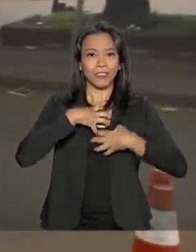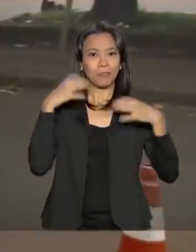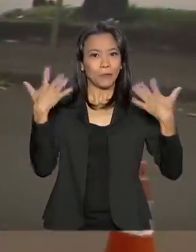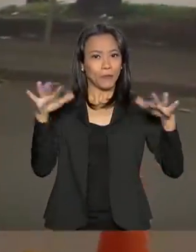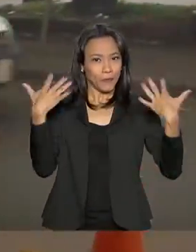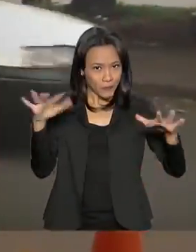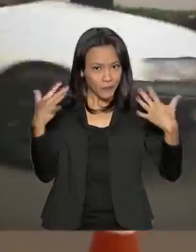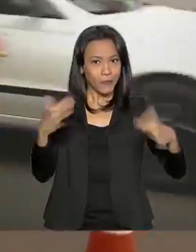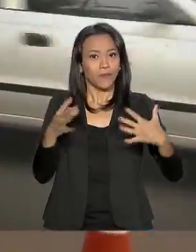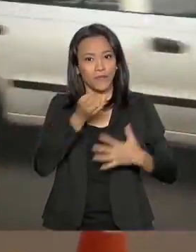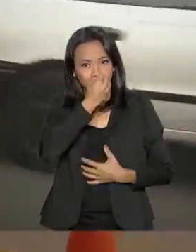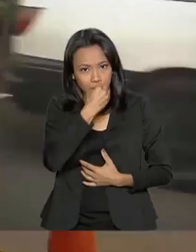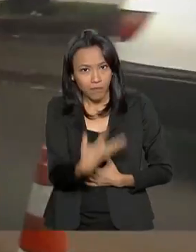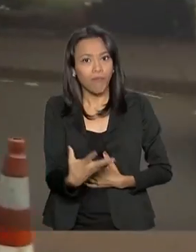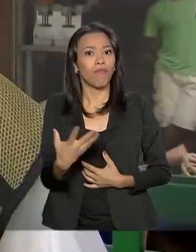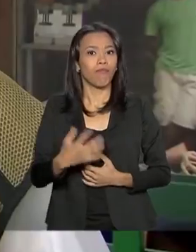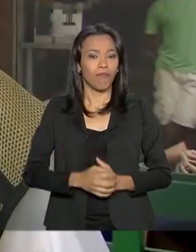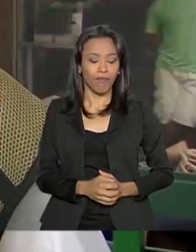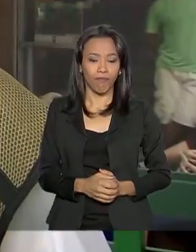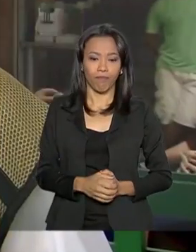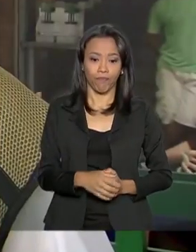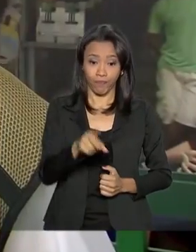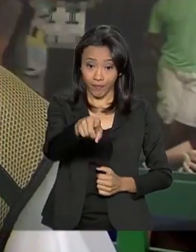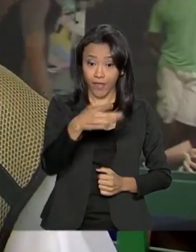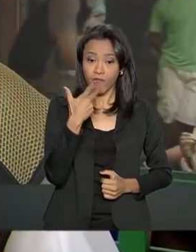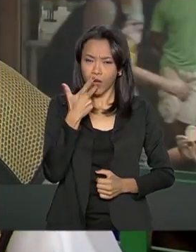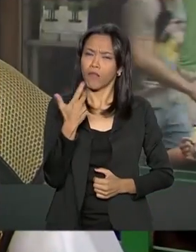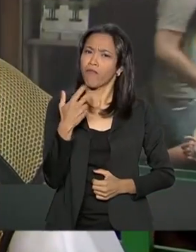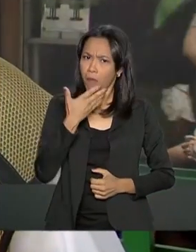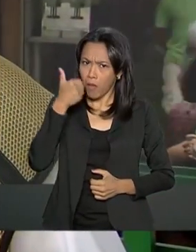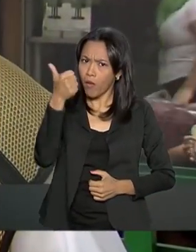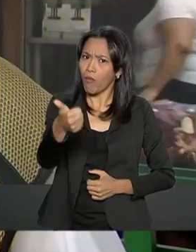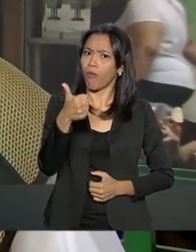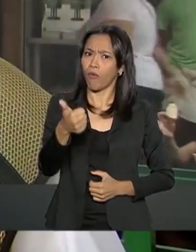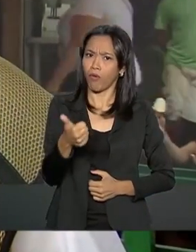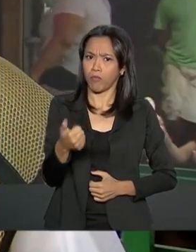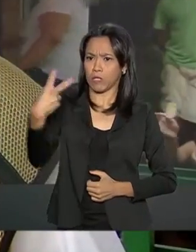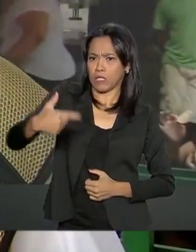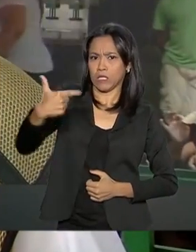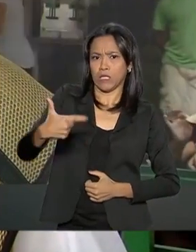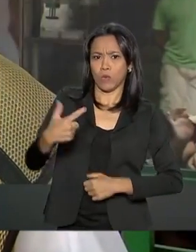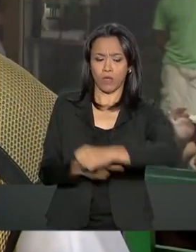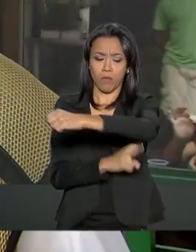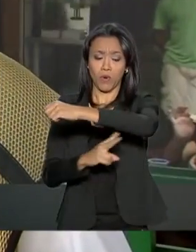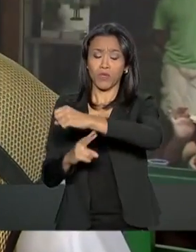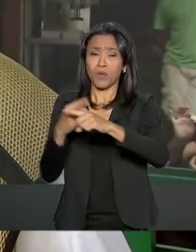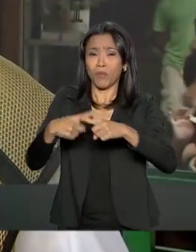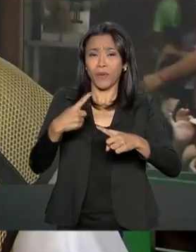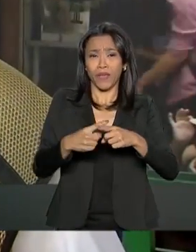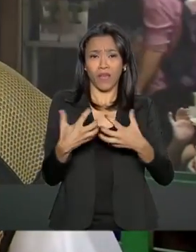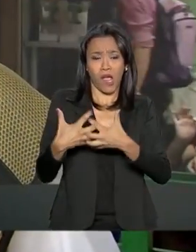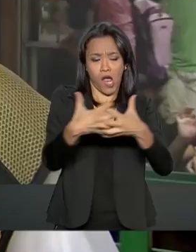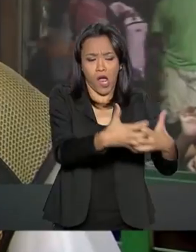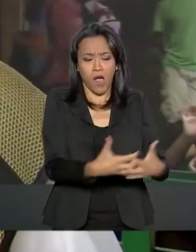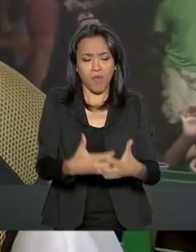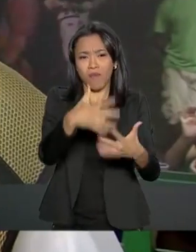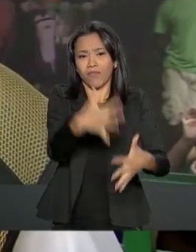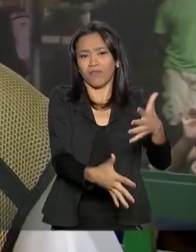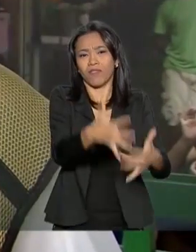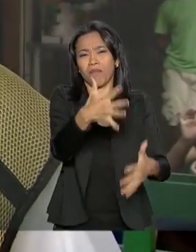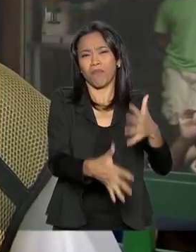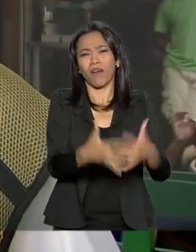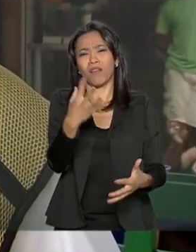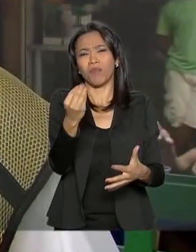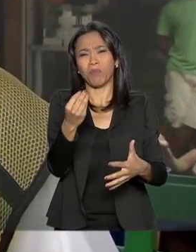empreendimento vai gerar benefícios. Vai melhorar mais, porque os caminhões atrapalham bastante o